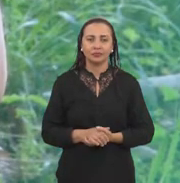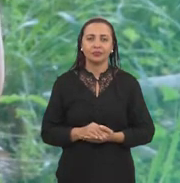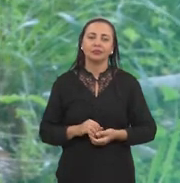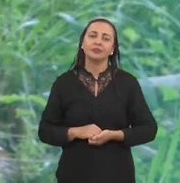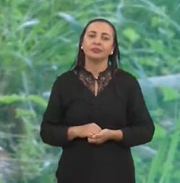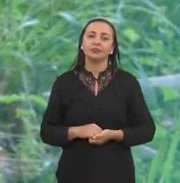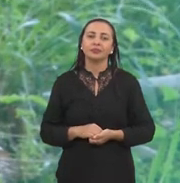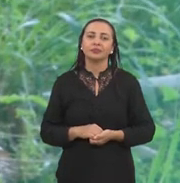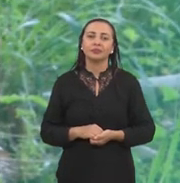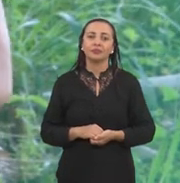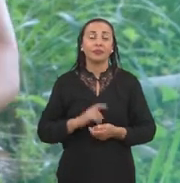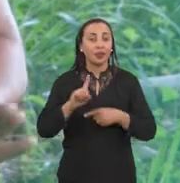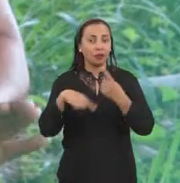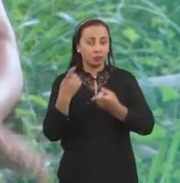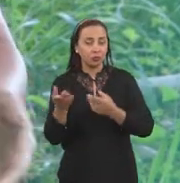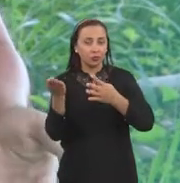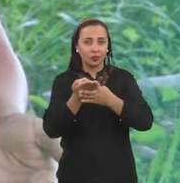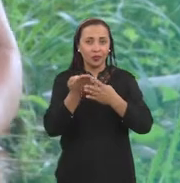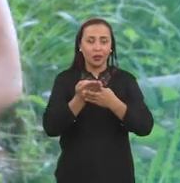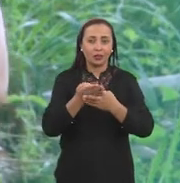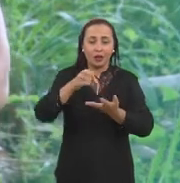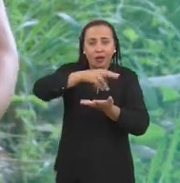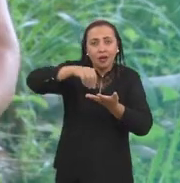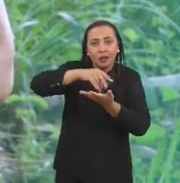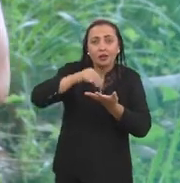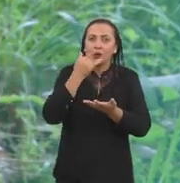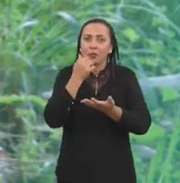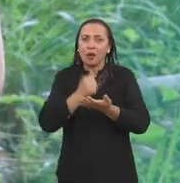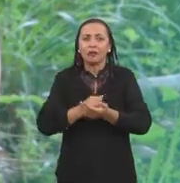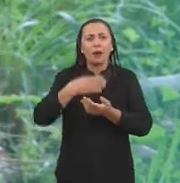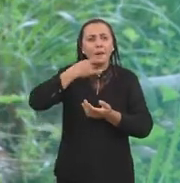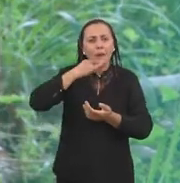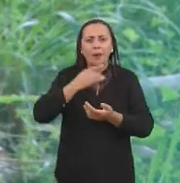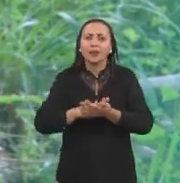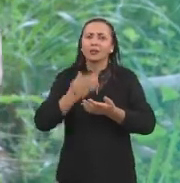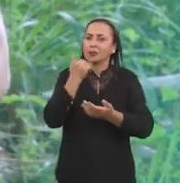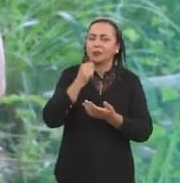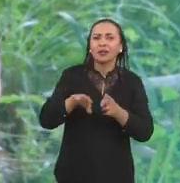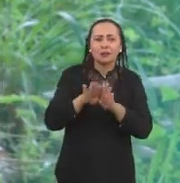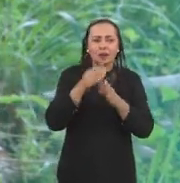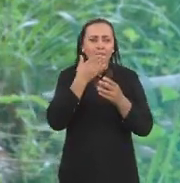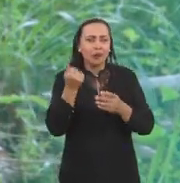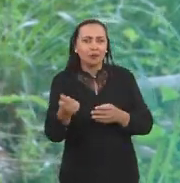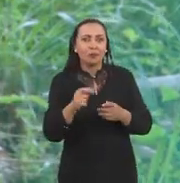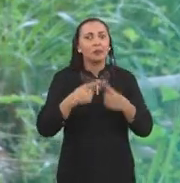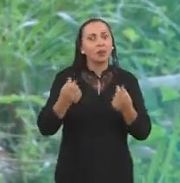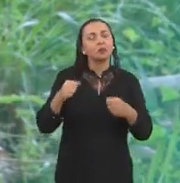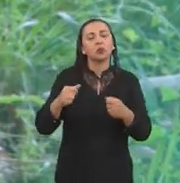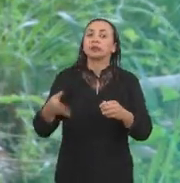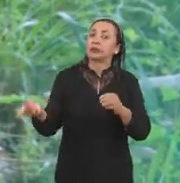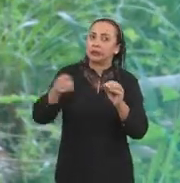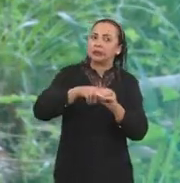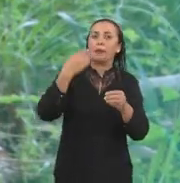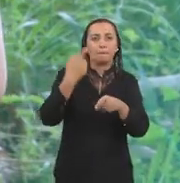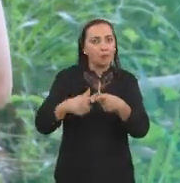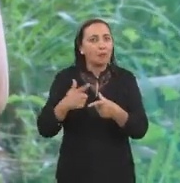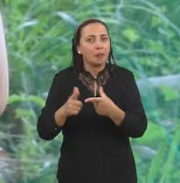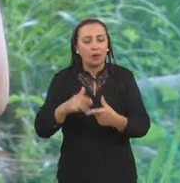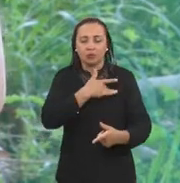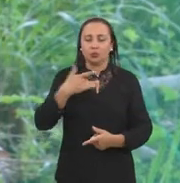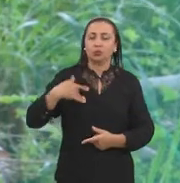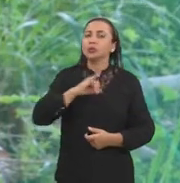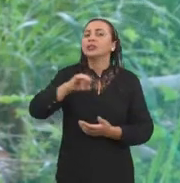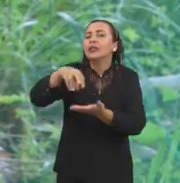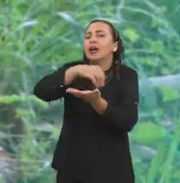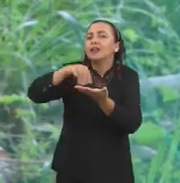A seguir, os corantes deixam os alimentos e bebidas mais atraentes ao consumo, mas podem trazer prejuízos à saúde. E se esse